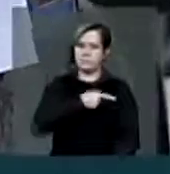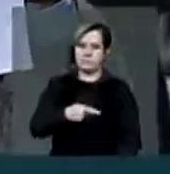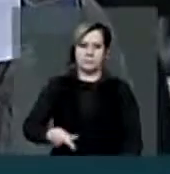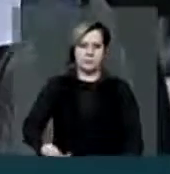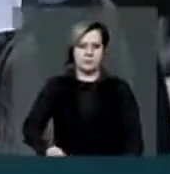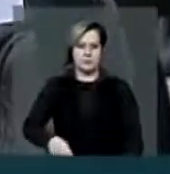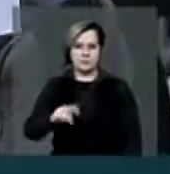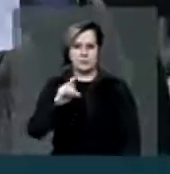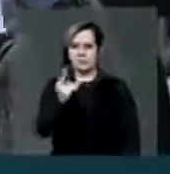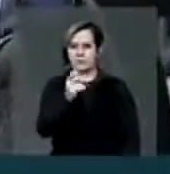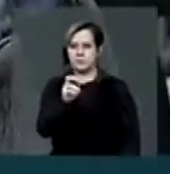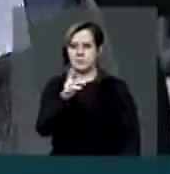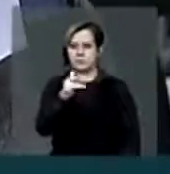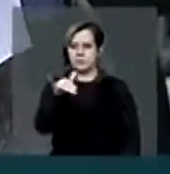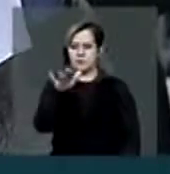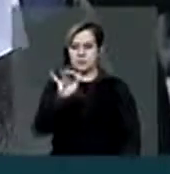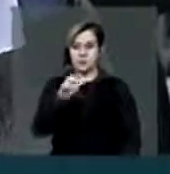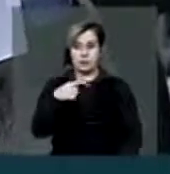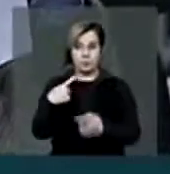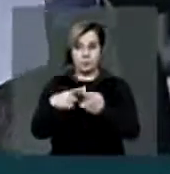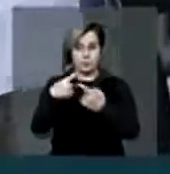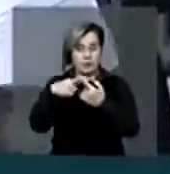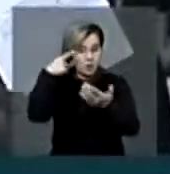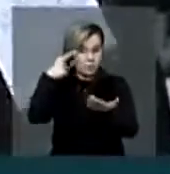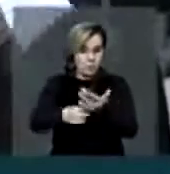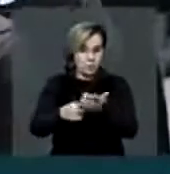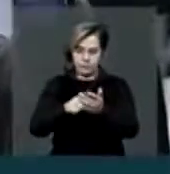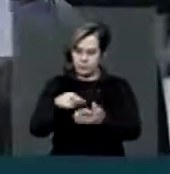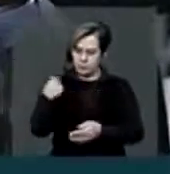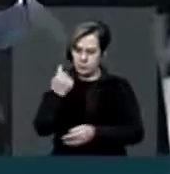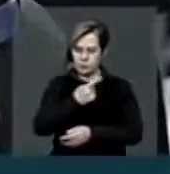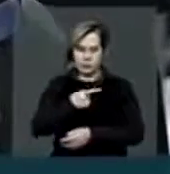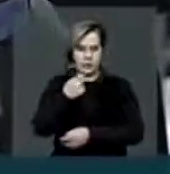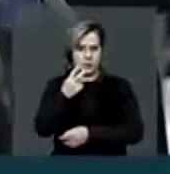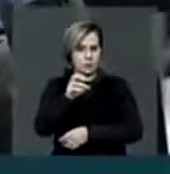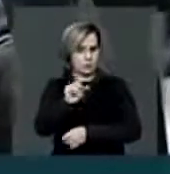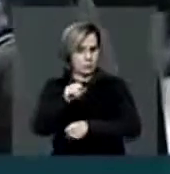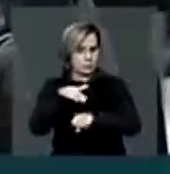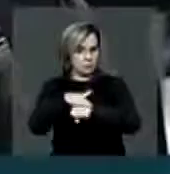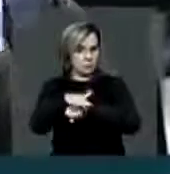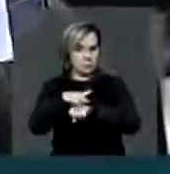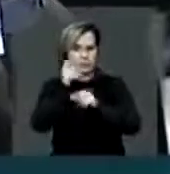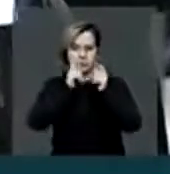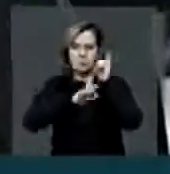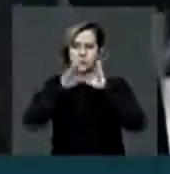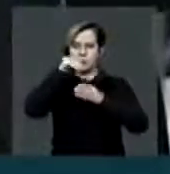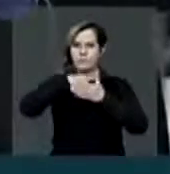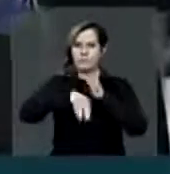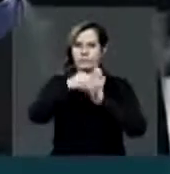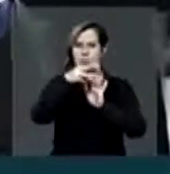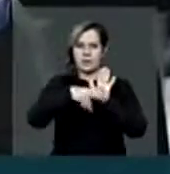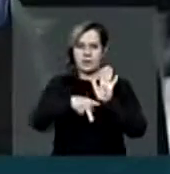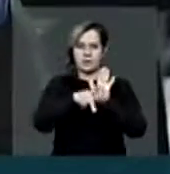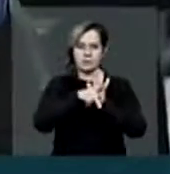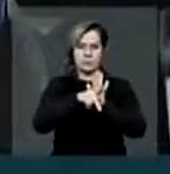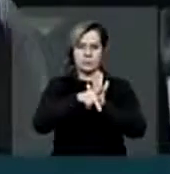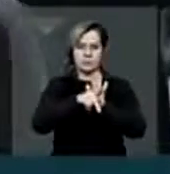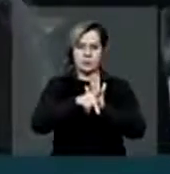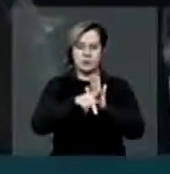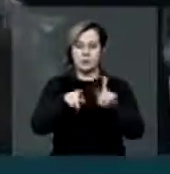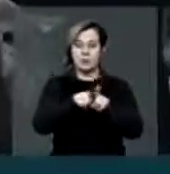A excelência convocou a todos nós às 20 horas para votar a MP e a PEC 190.